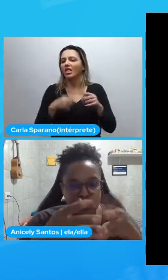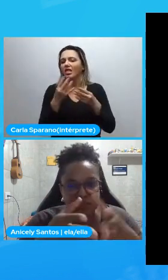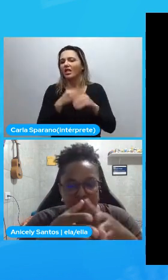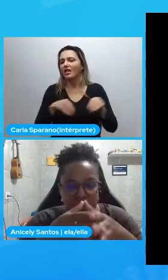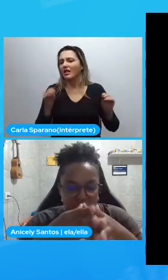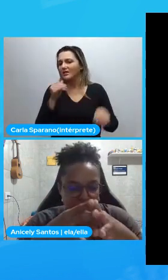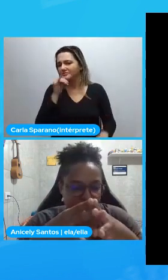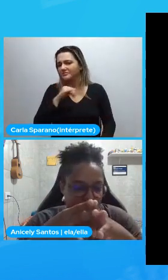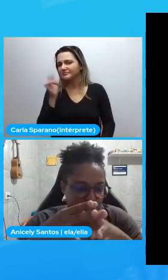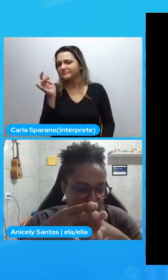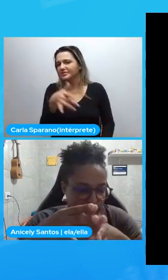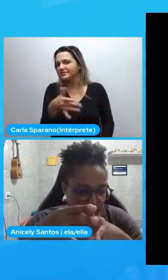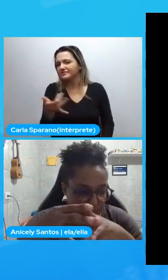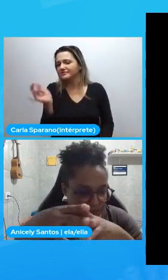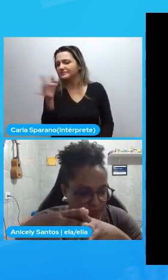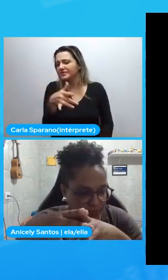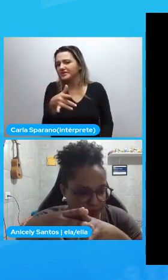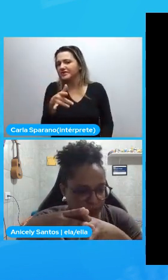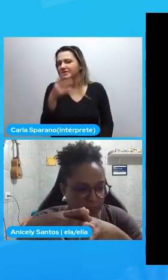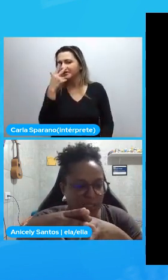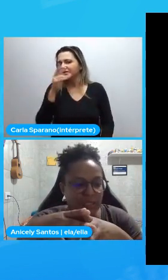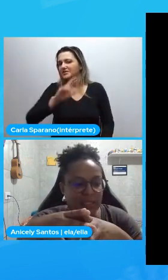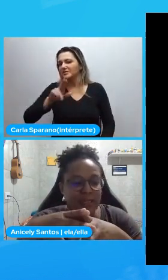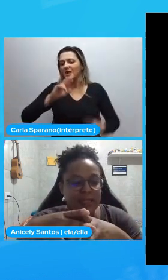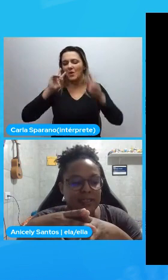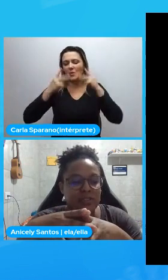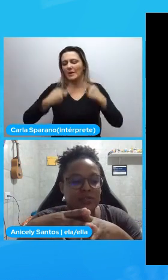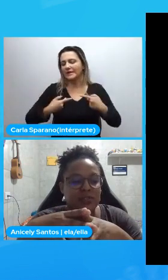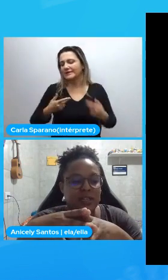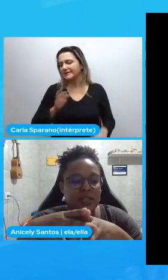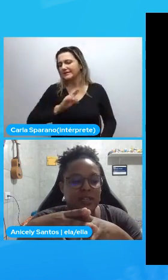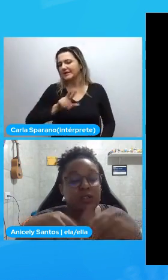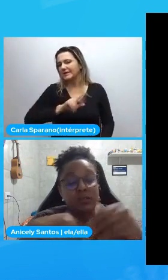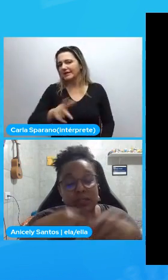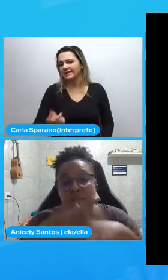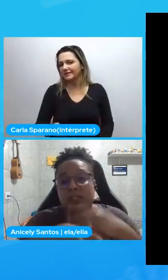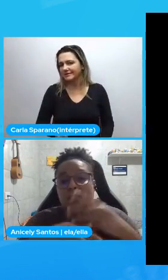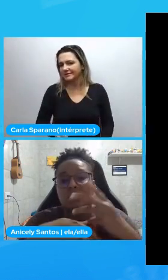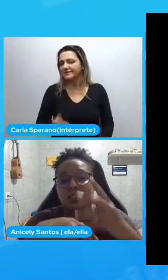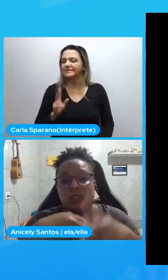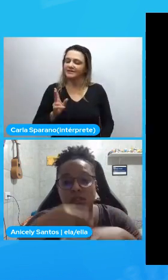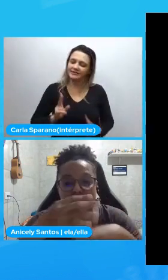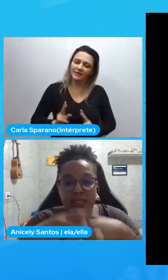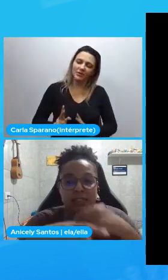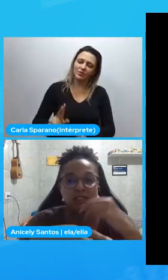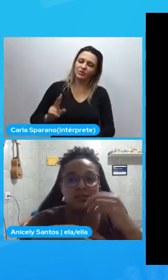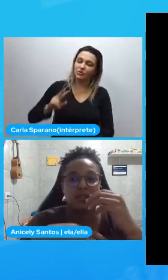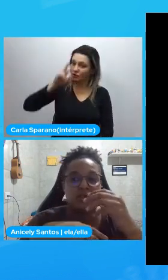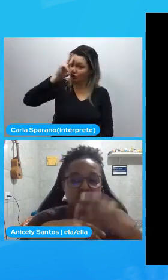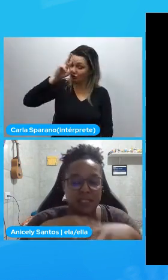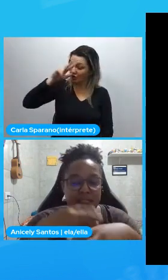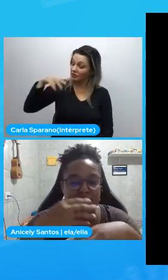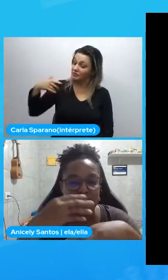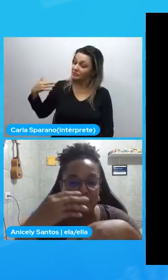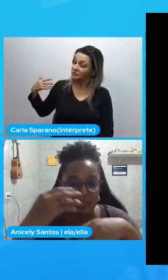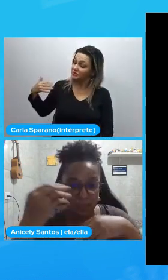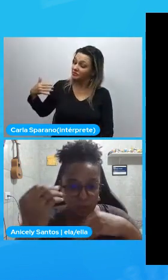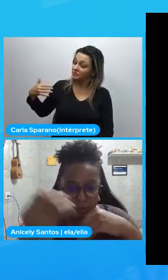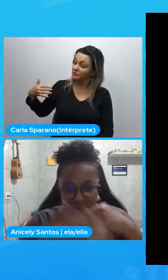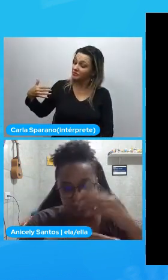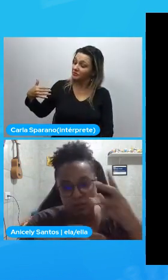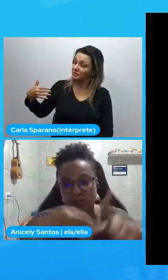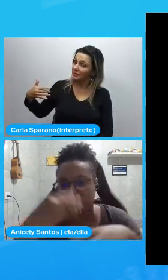Não eram consideradas. Como pessoas humanas. E aí. gente vai. Continuar caminhando. história. A gente vai ver. Que